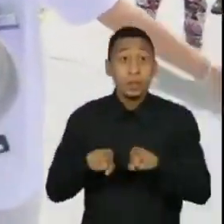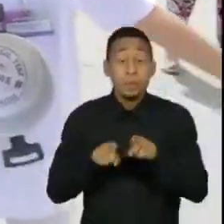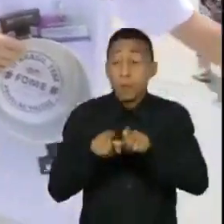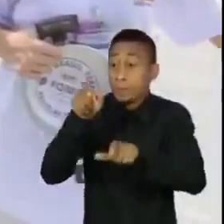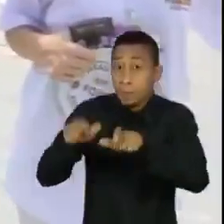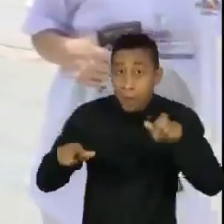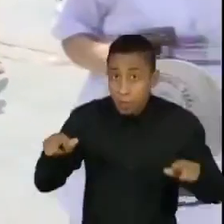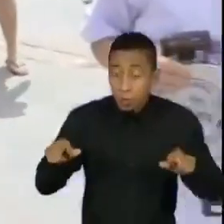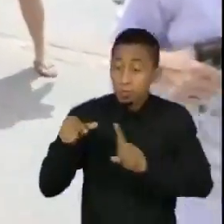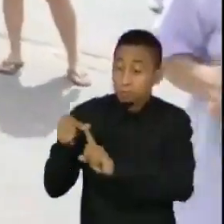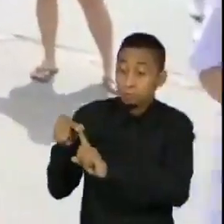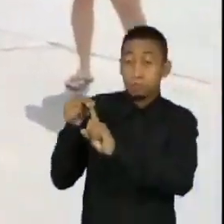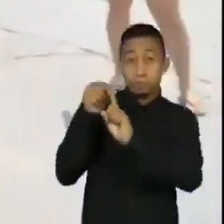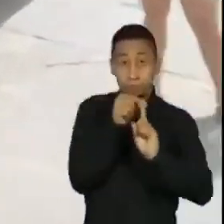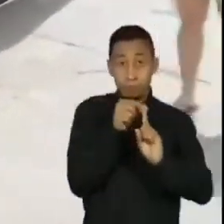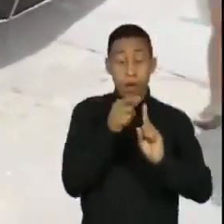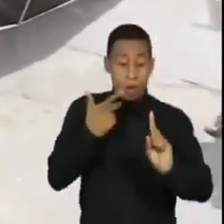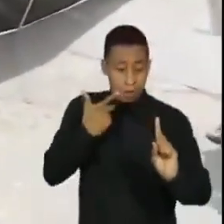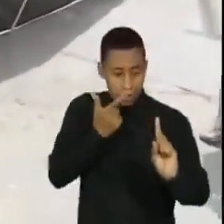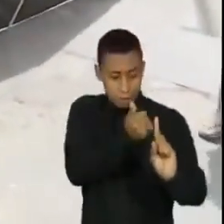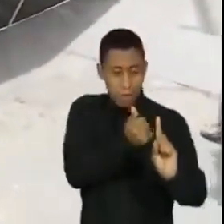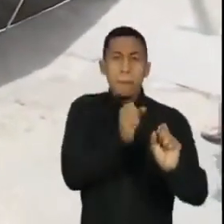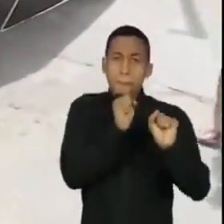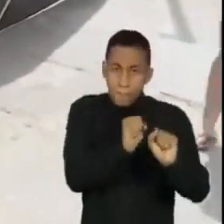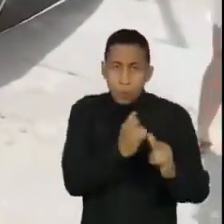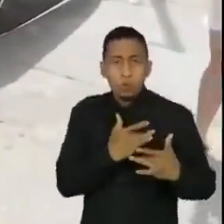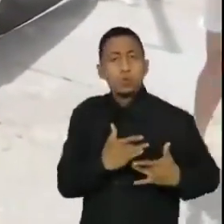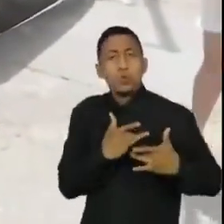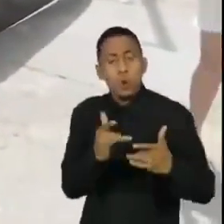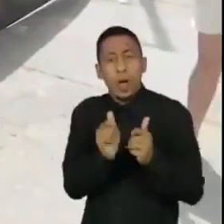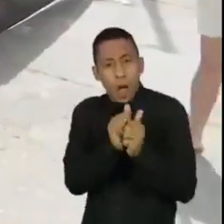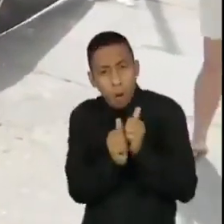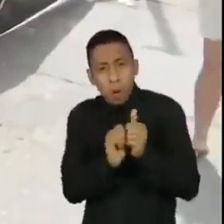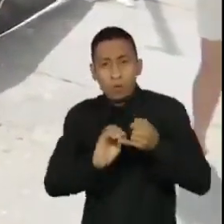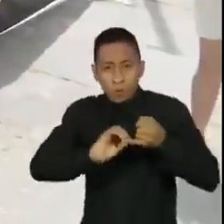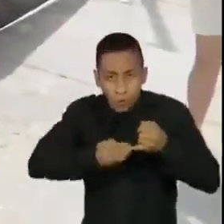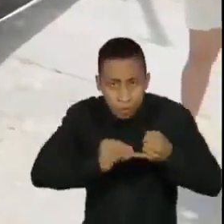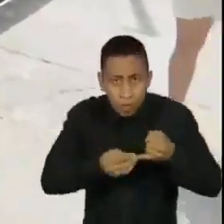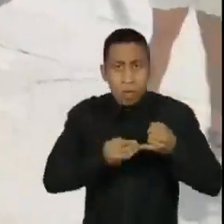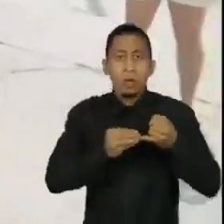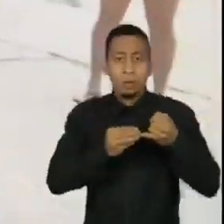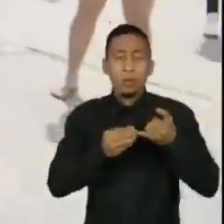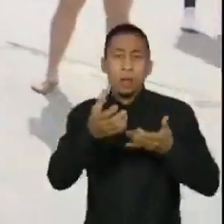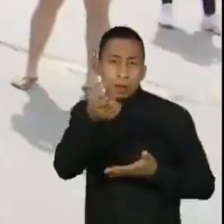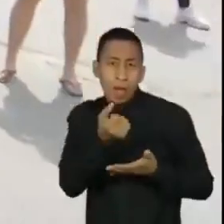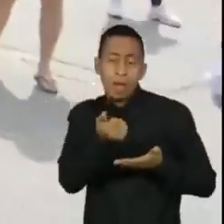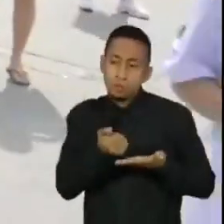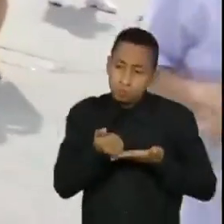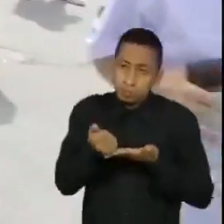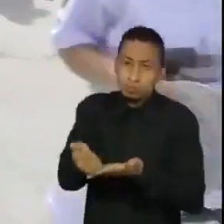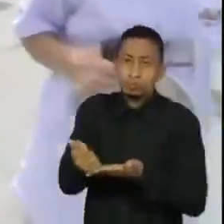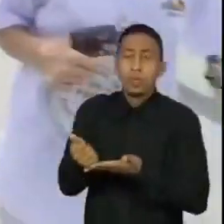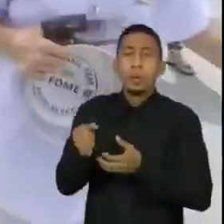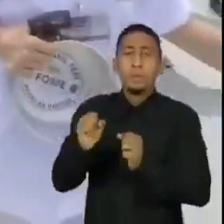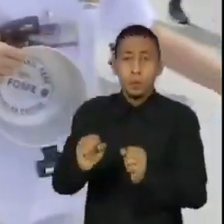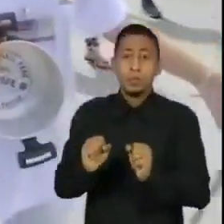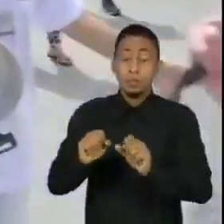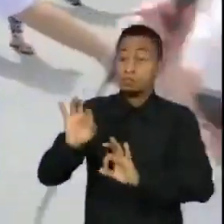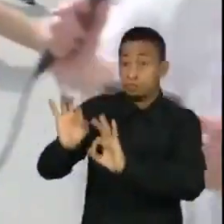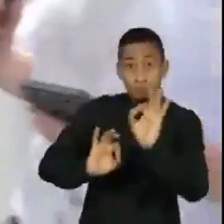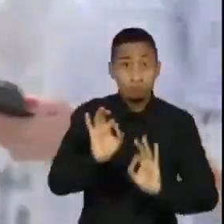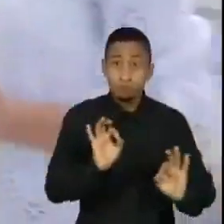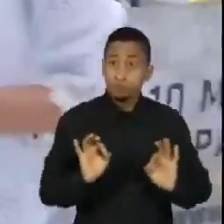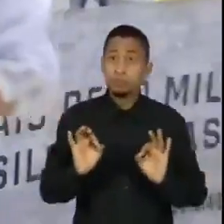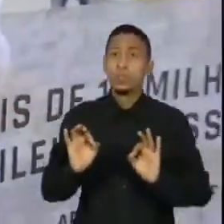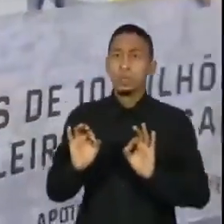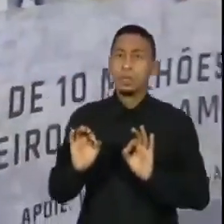podem fazer doações de alimentos não perecíveis nos postos de vacinação. Foi criada uma campanha chamada Vacina